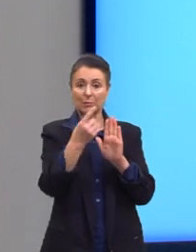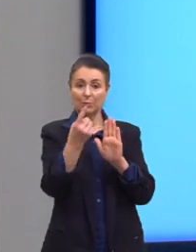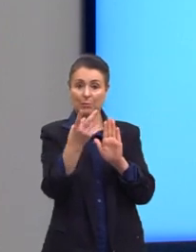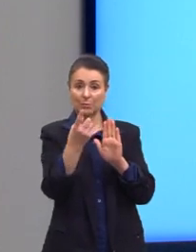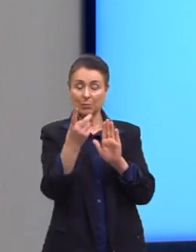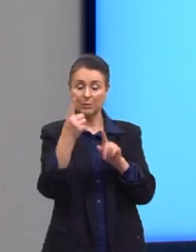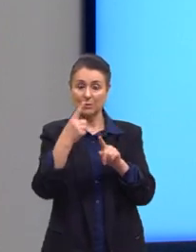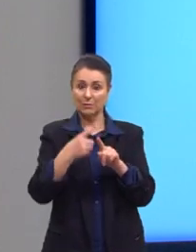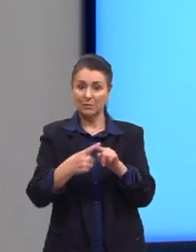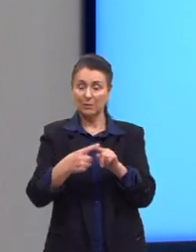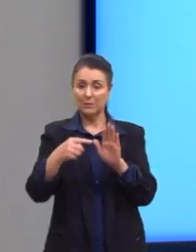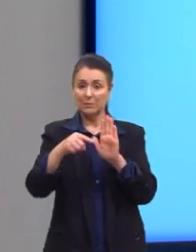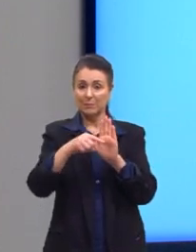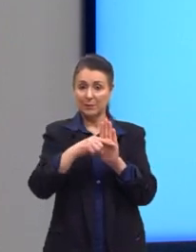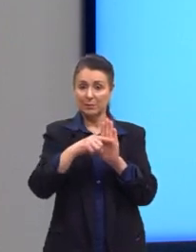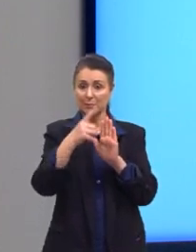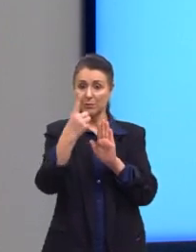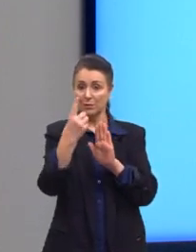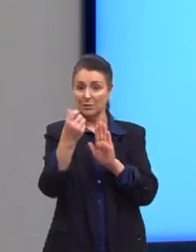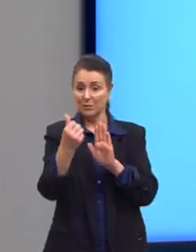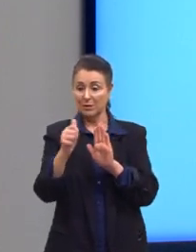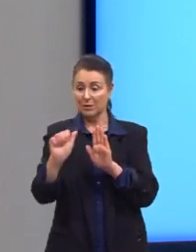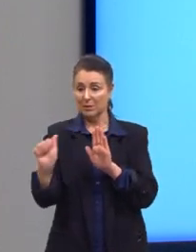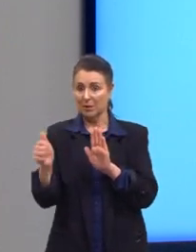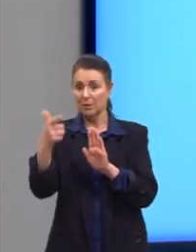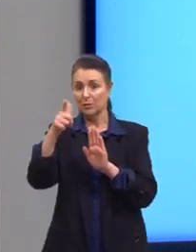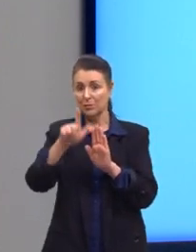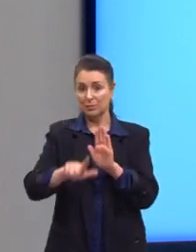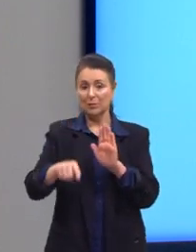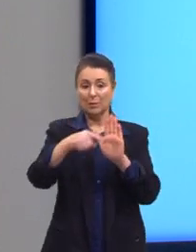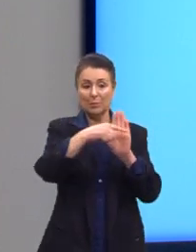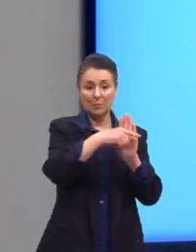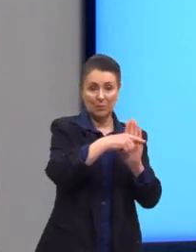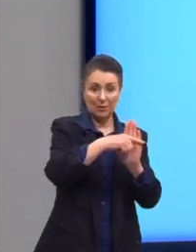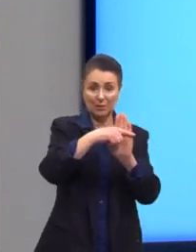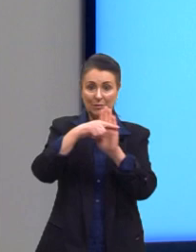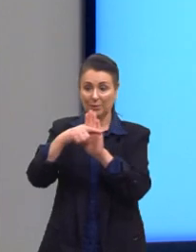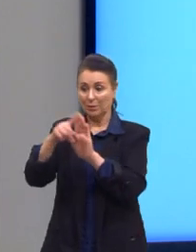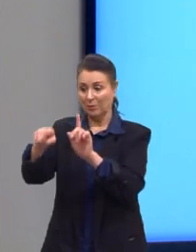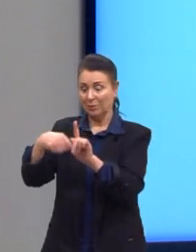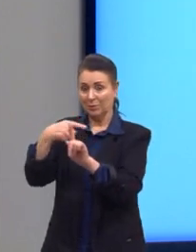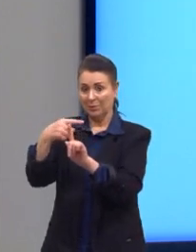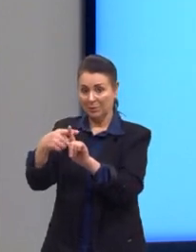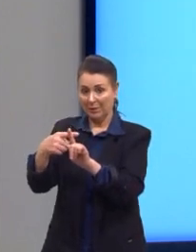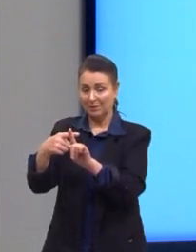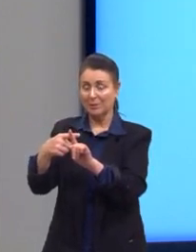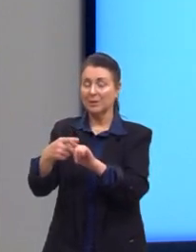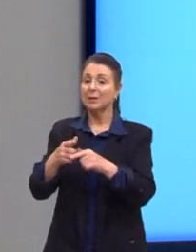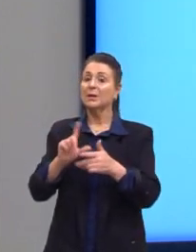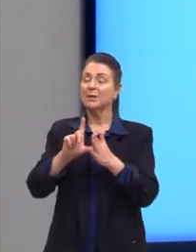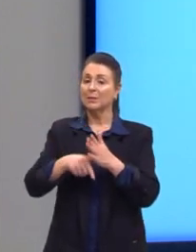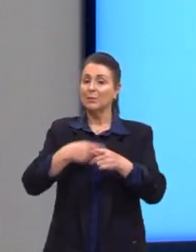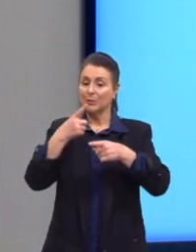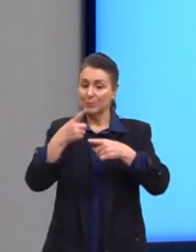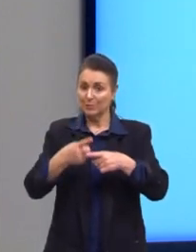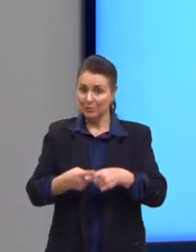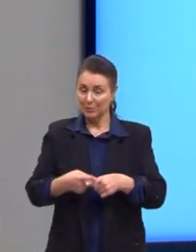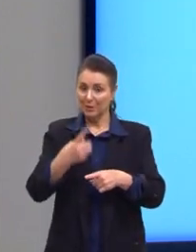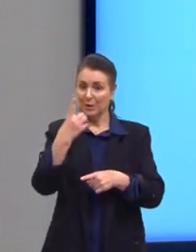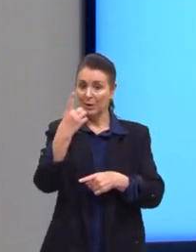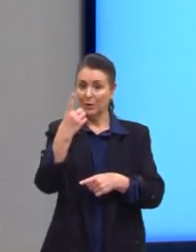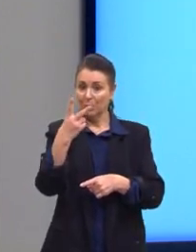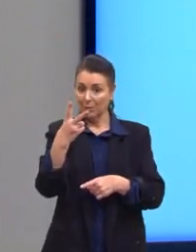vezes menos 16a. De novo, Menos com menos fica mais, e aí multiplicamos o 12 por